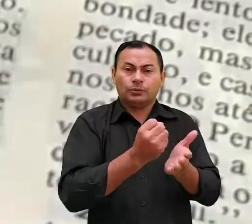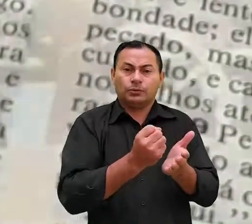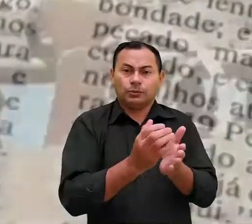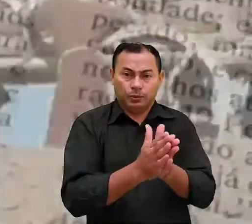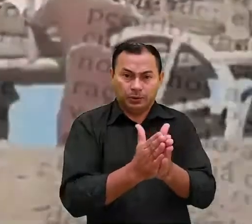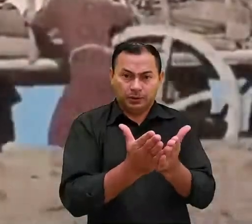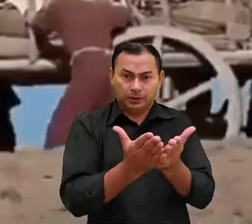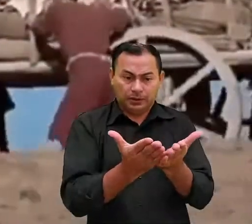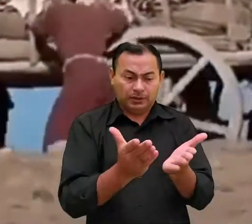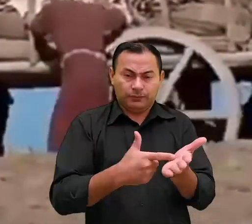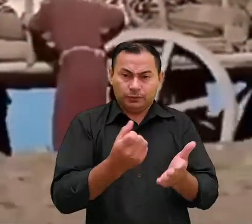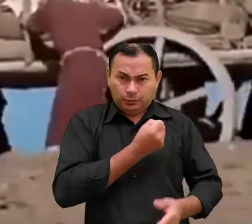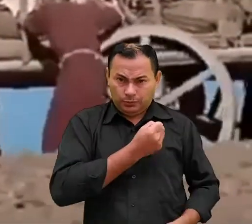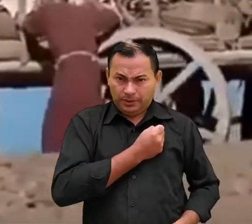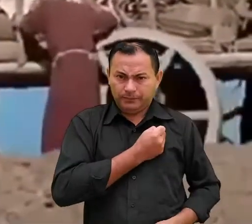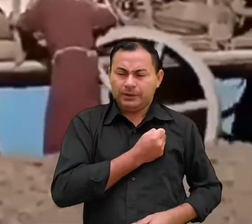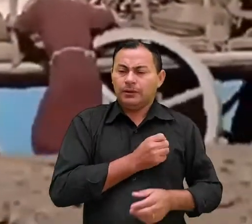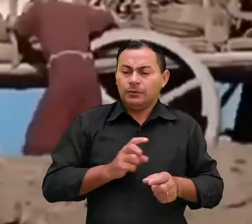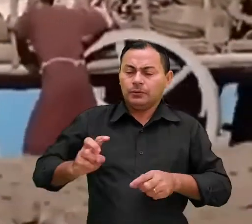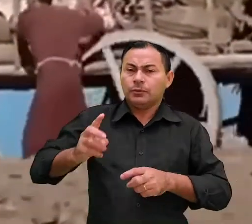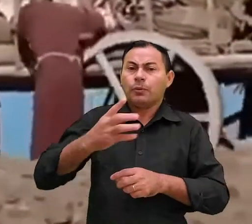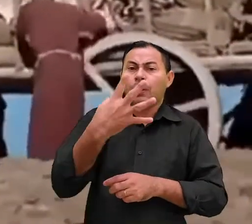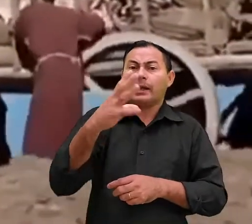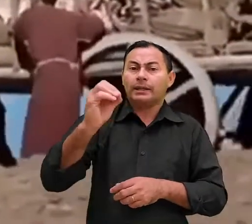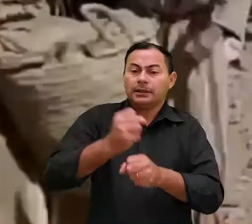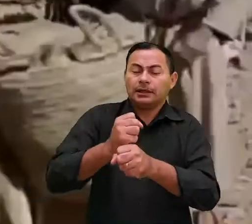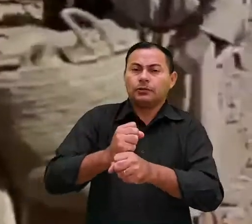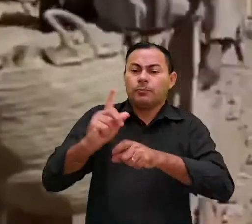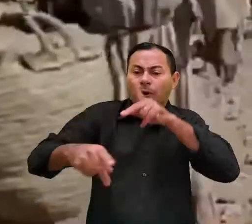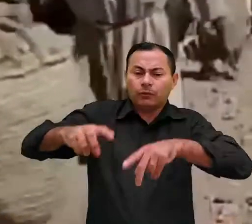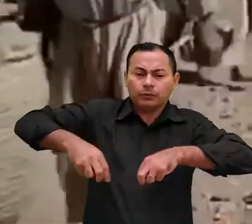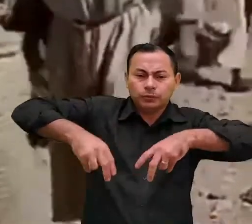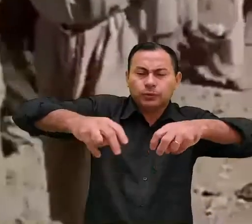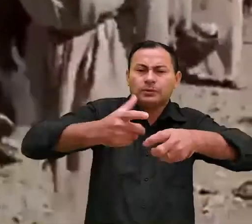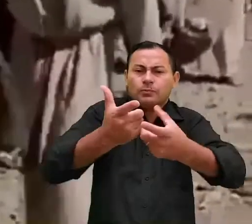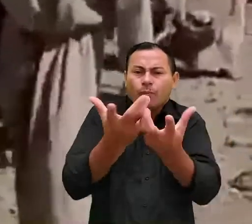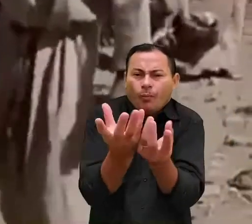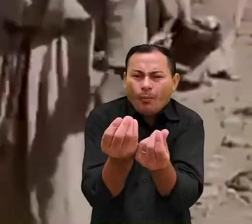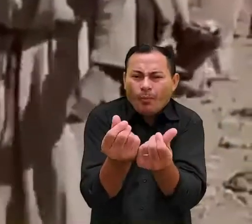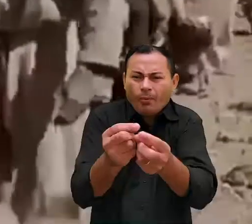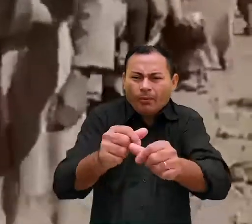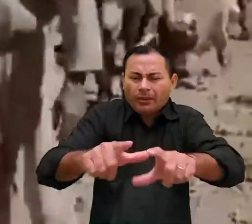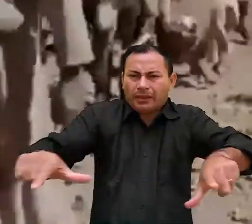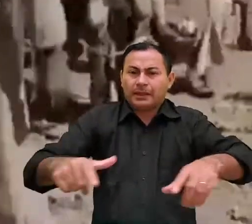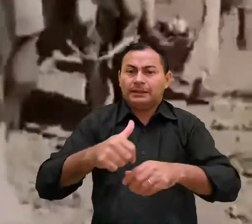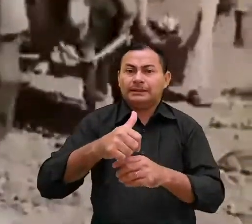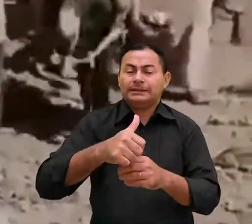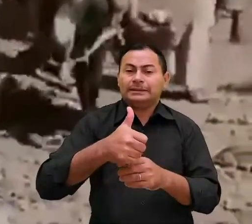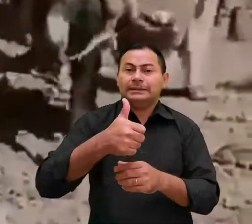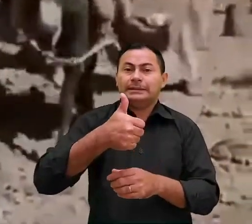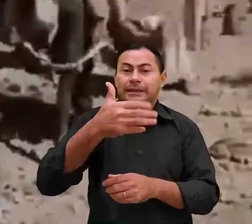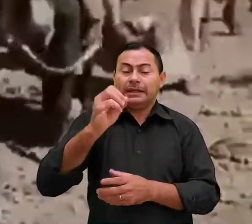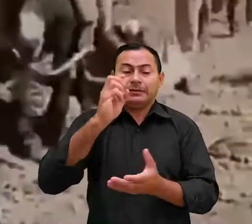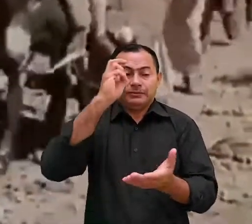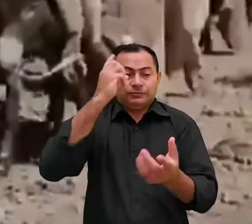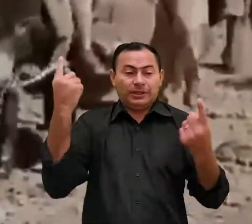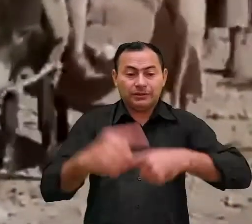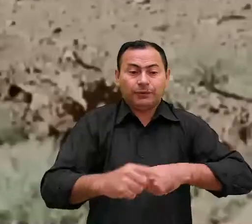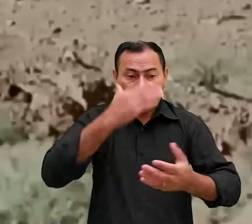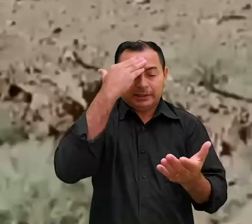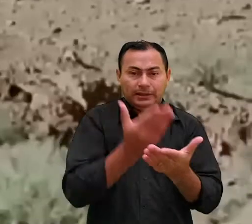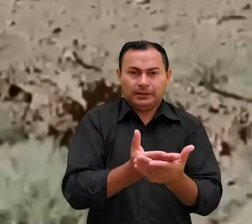Durante a peregrinação do povo por 40 anos no deserto por 10 vezes Deus os desafiou a crer nele